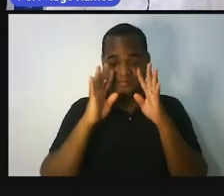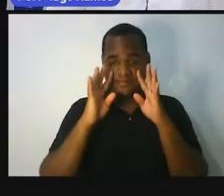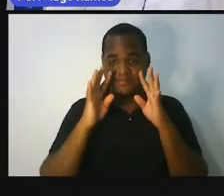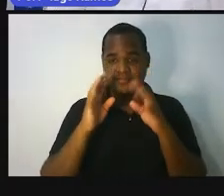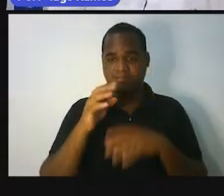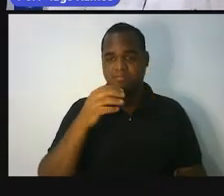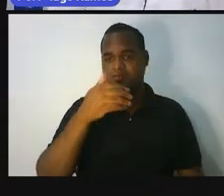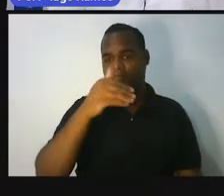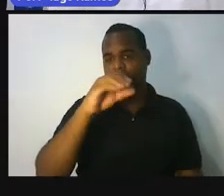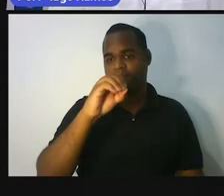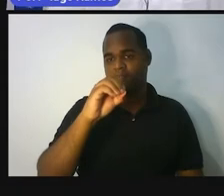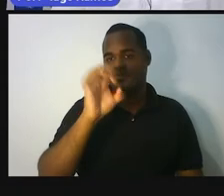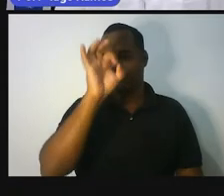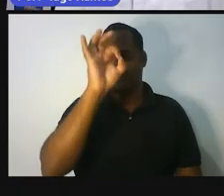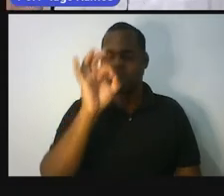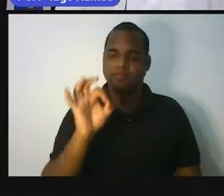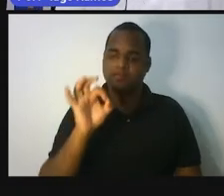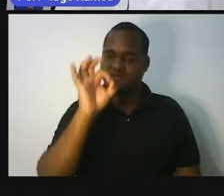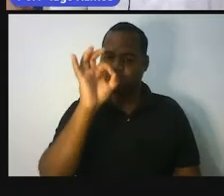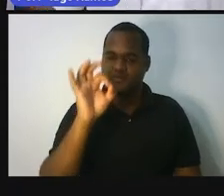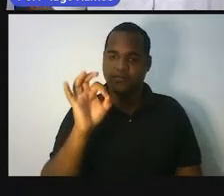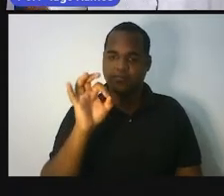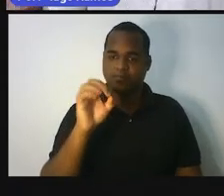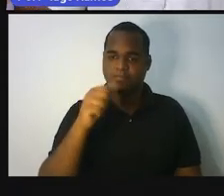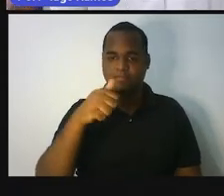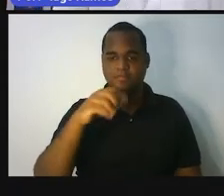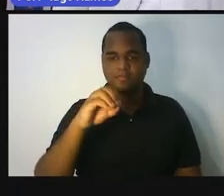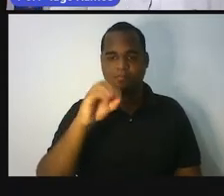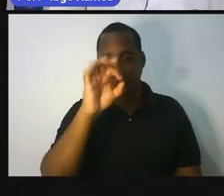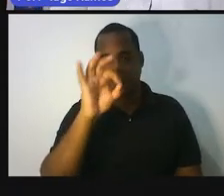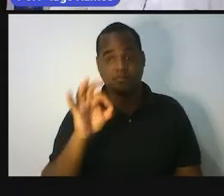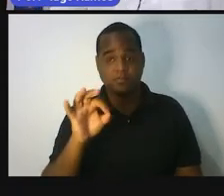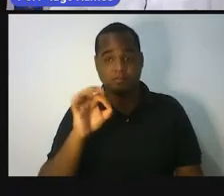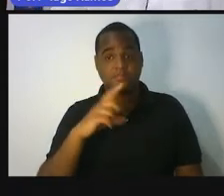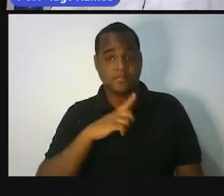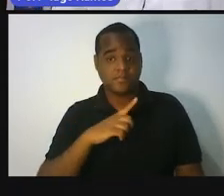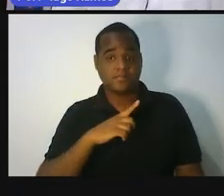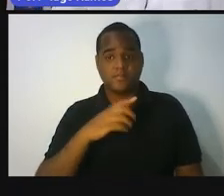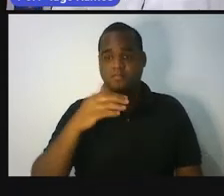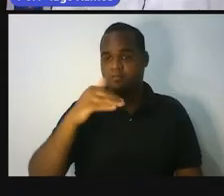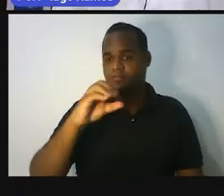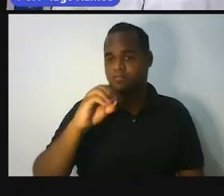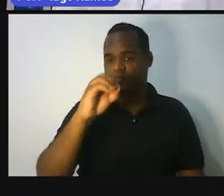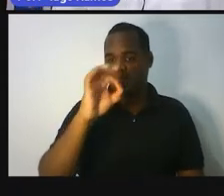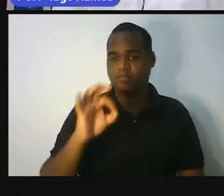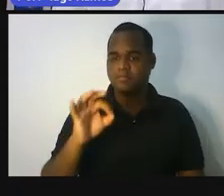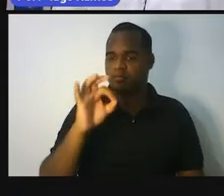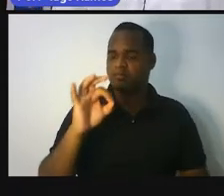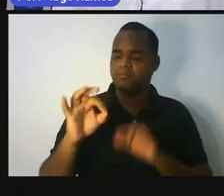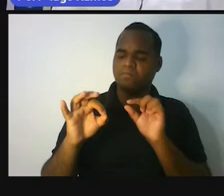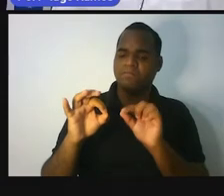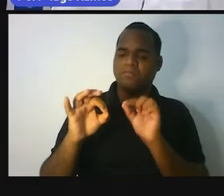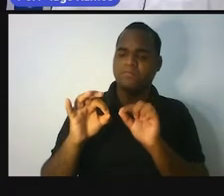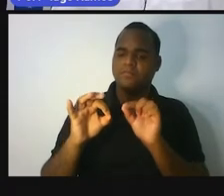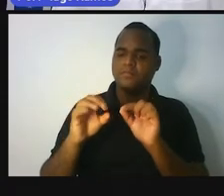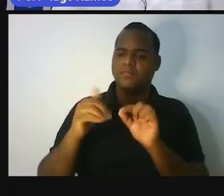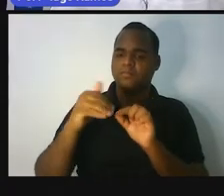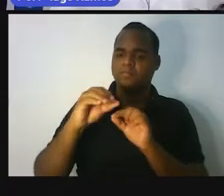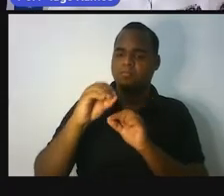Dez por cento. Por cento. Por cem. O que é significa dez por cento?